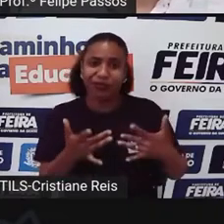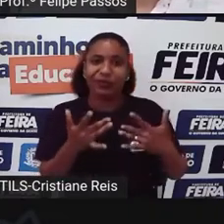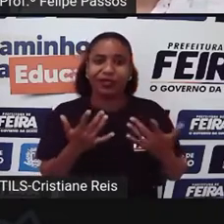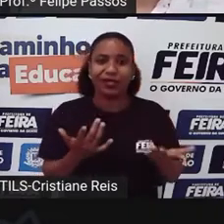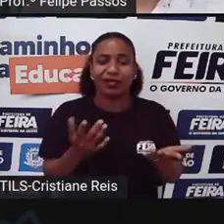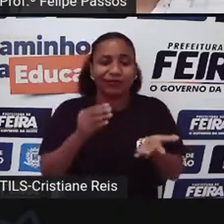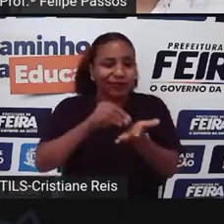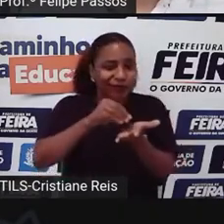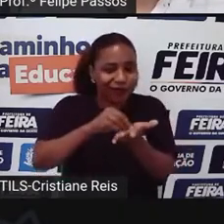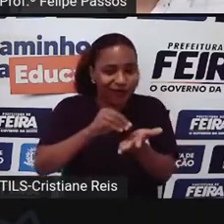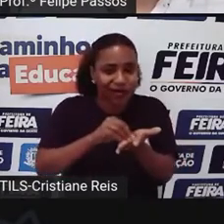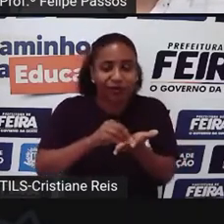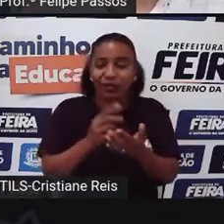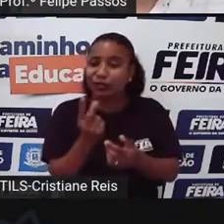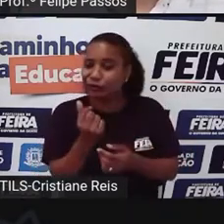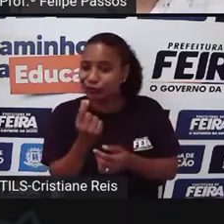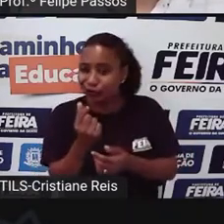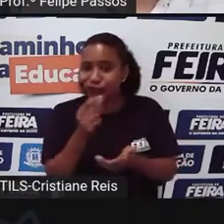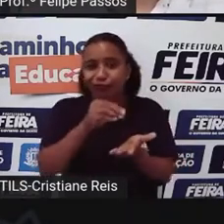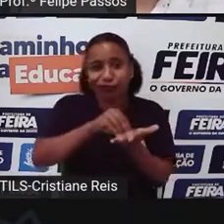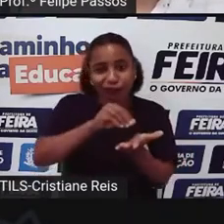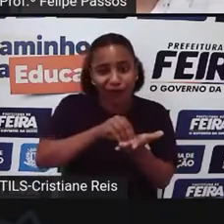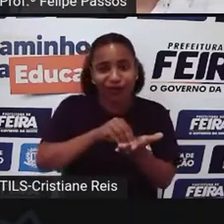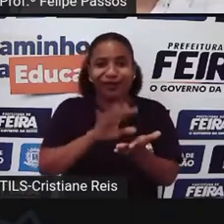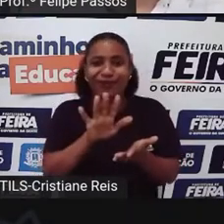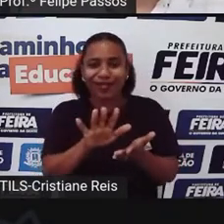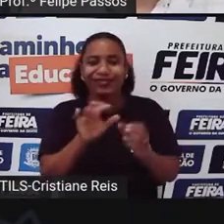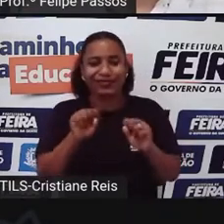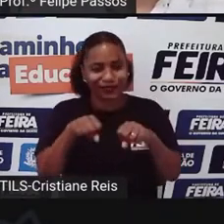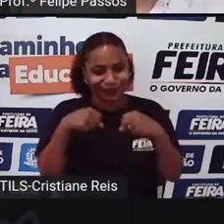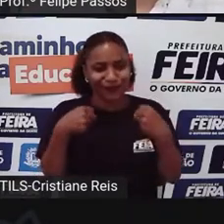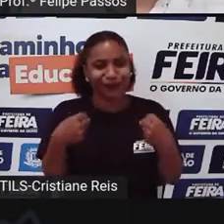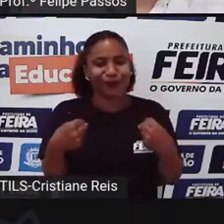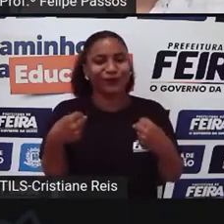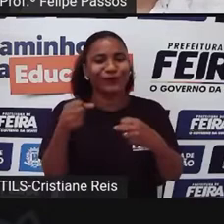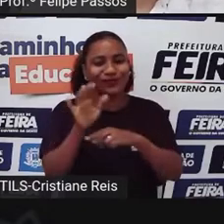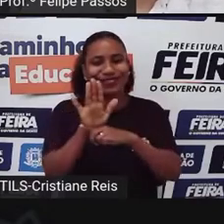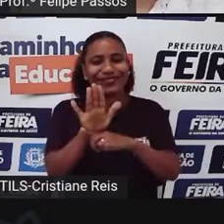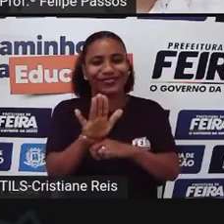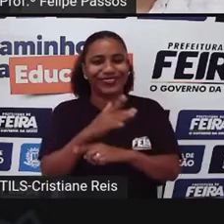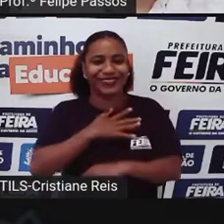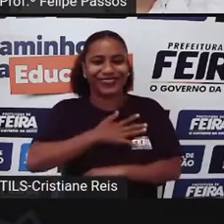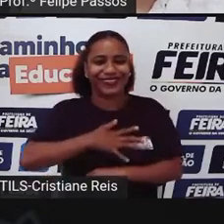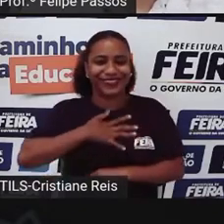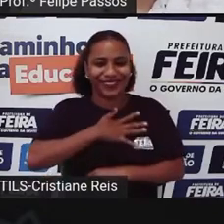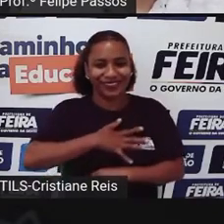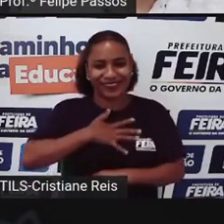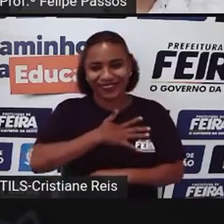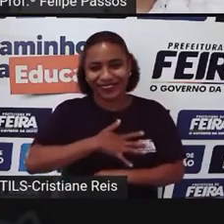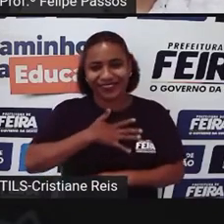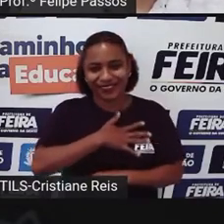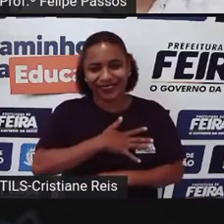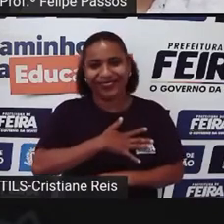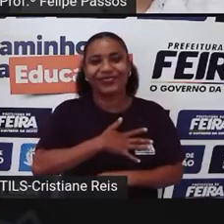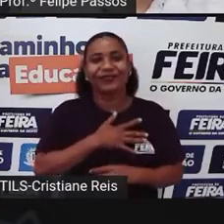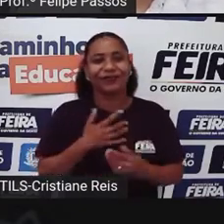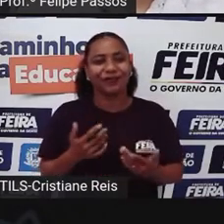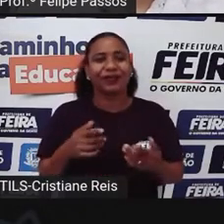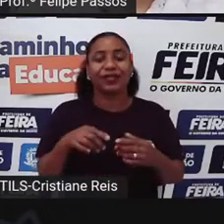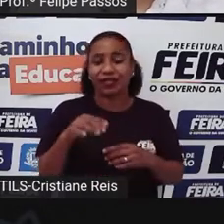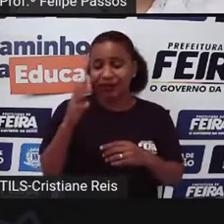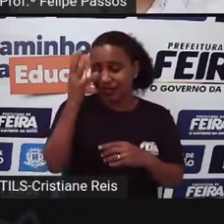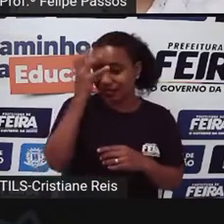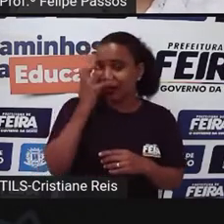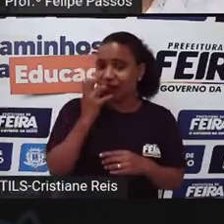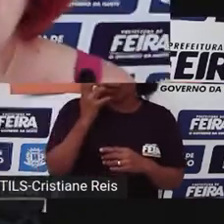falta de recursos Mas é prazeroso trabalhar Tendo em vista a seriedade Da ONG e das pessoas